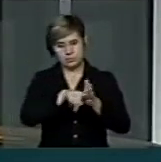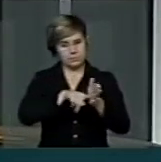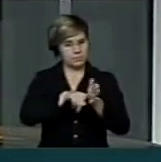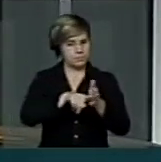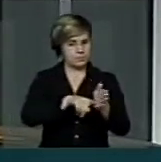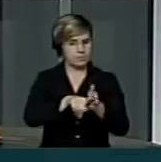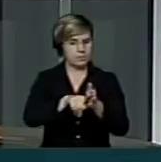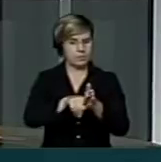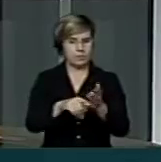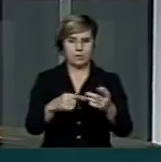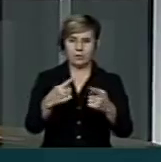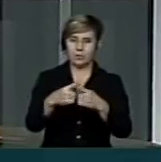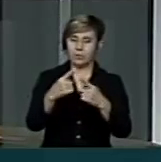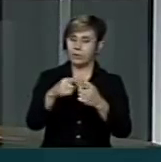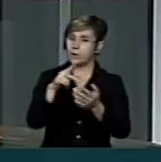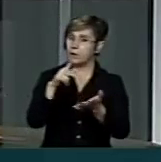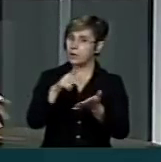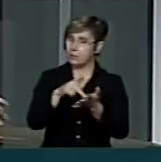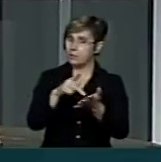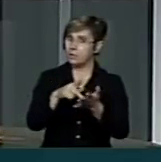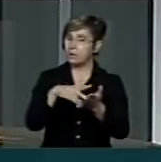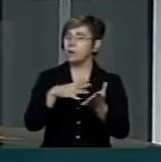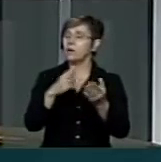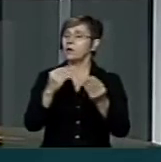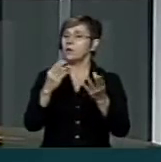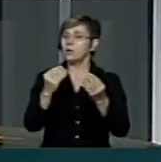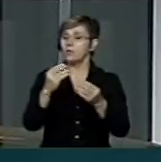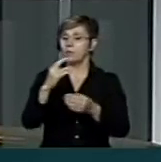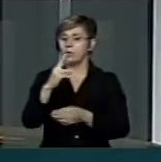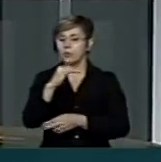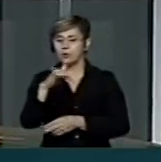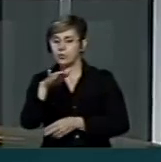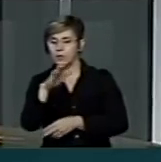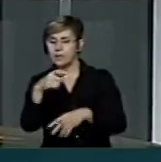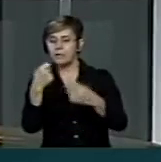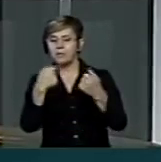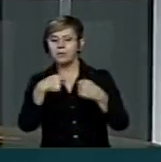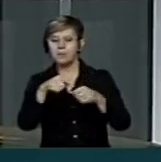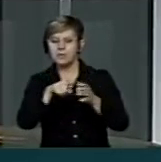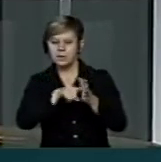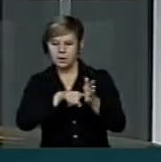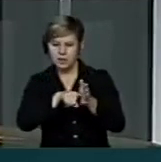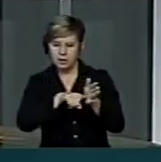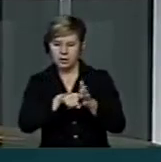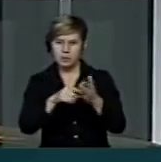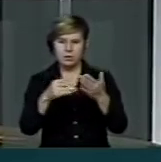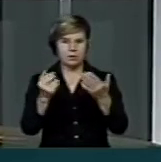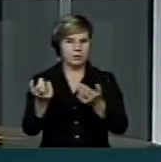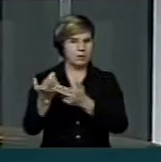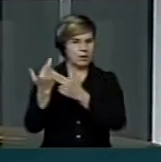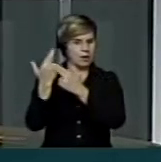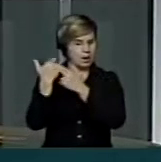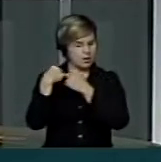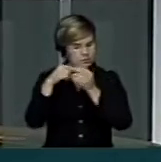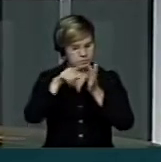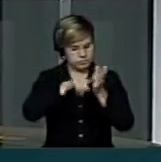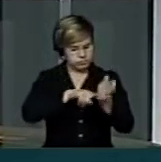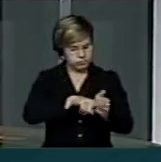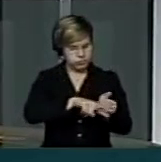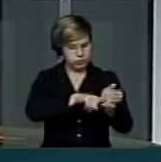Porque a grande verdade é que tem muito crime para ser investigado, Então, a atribuição de investigação